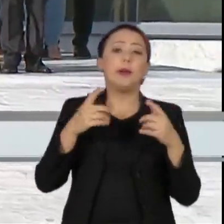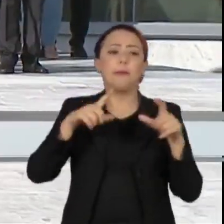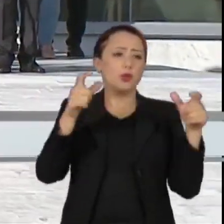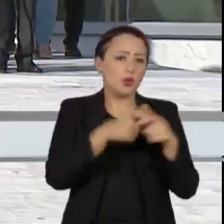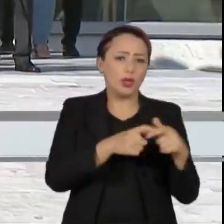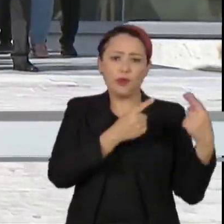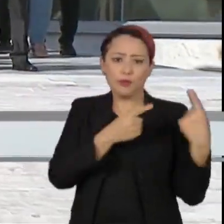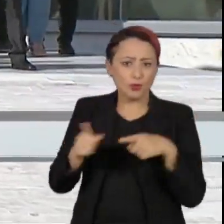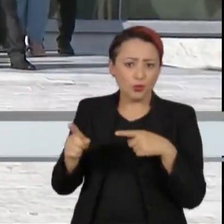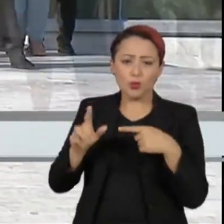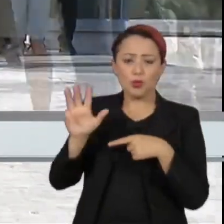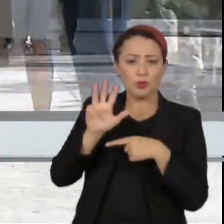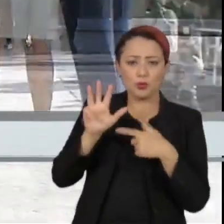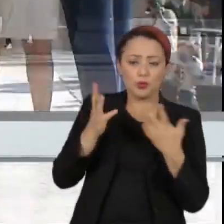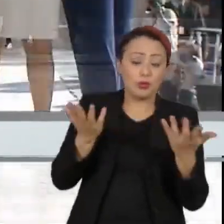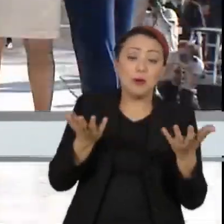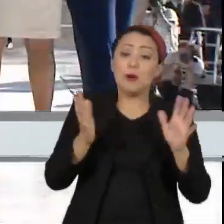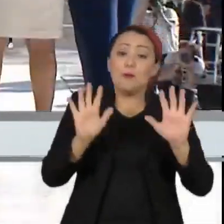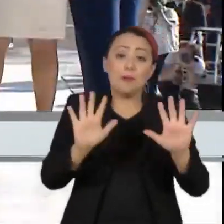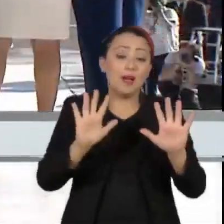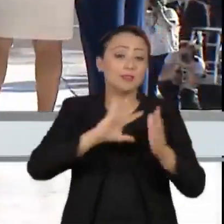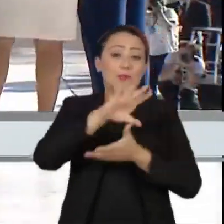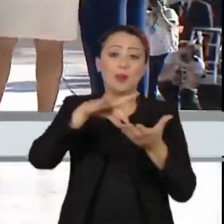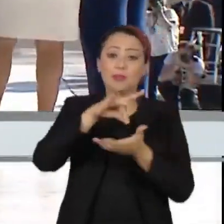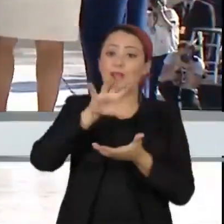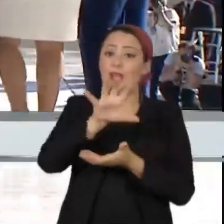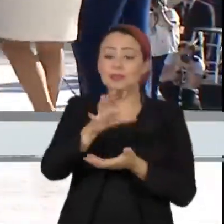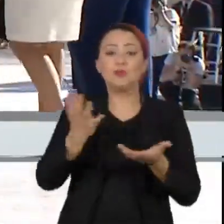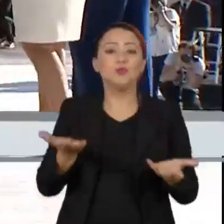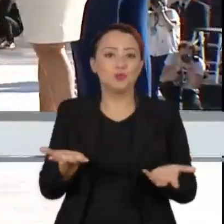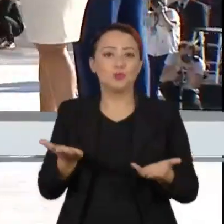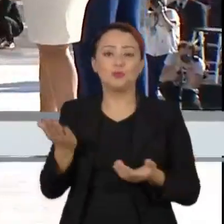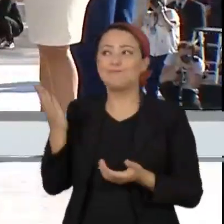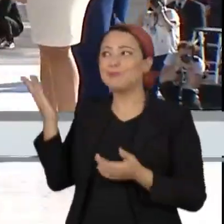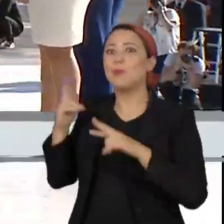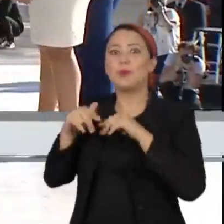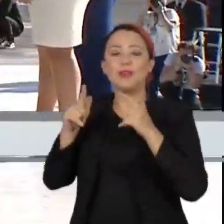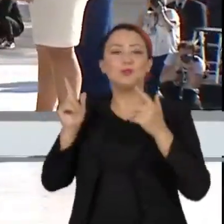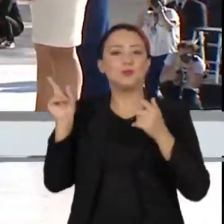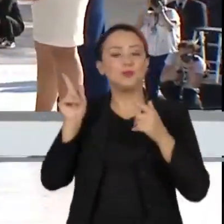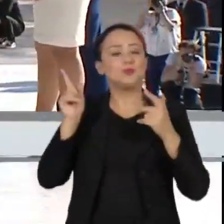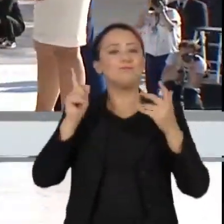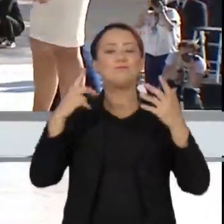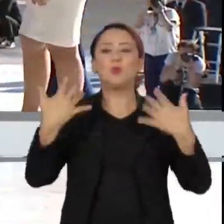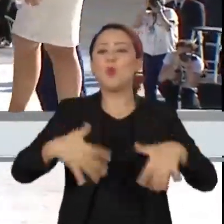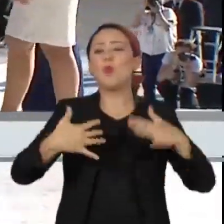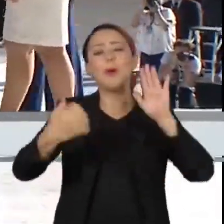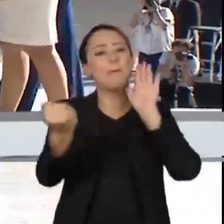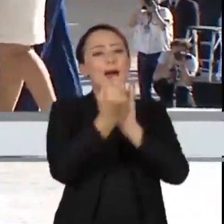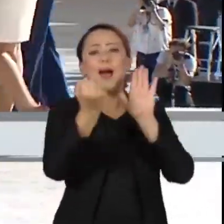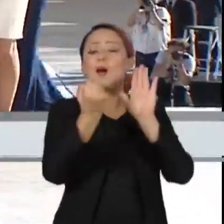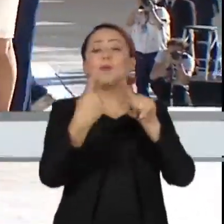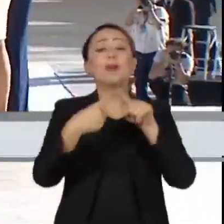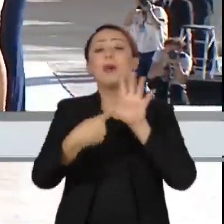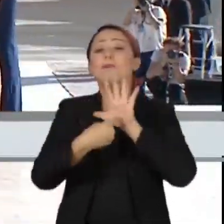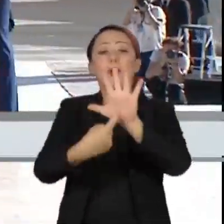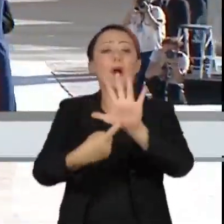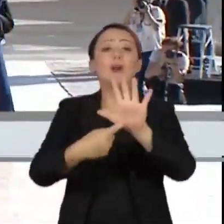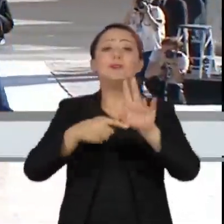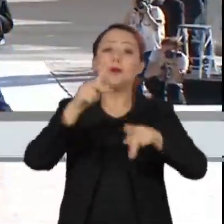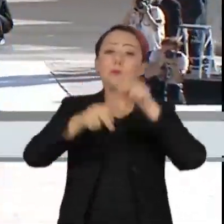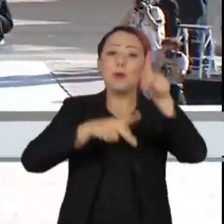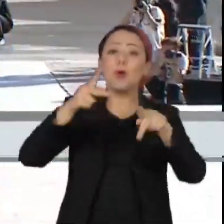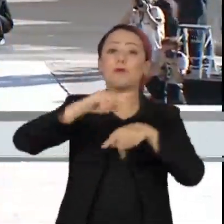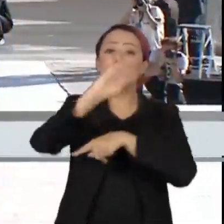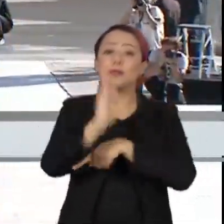mesmo no segundo turno tinha uma frente ampla democrática. E esse simbolismo é muito importante, né, mostrando a diversidade do Estado brasileiro,